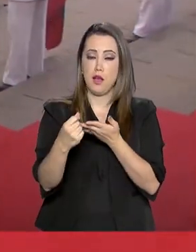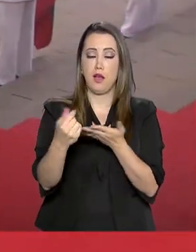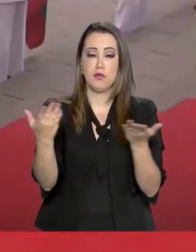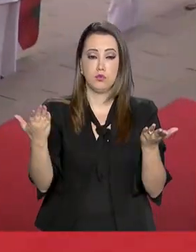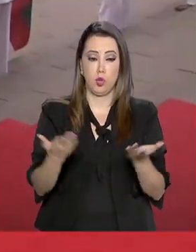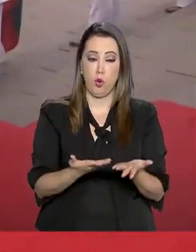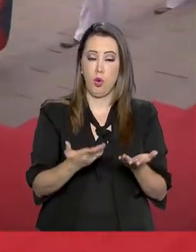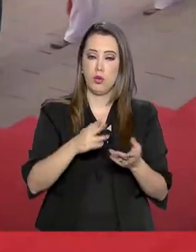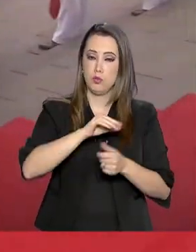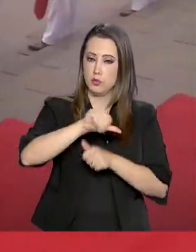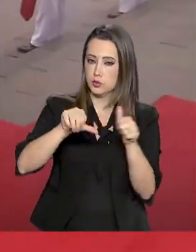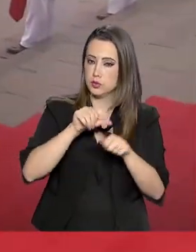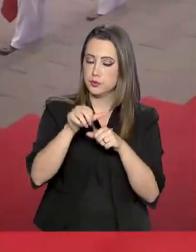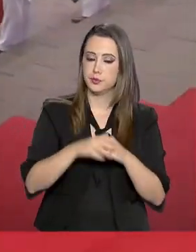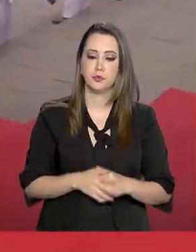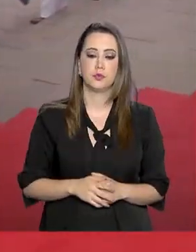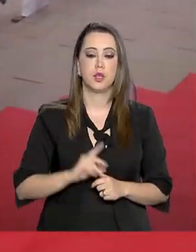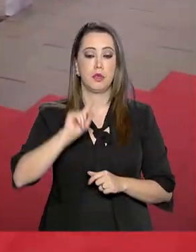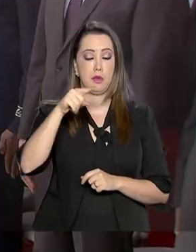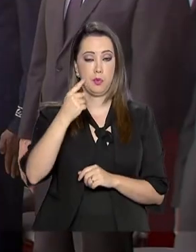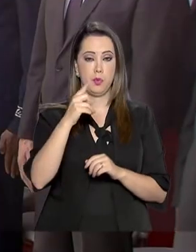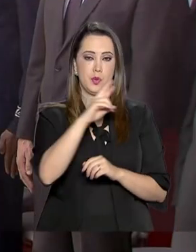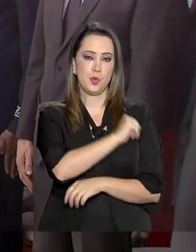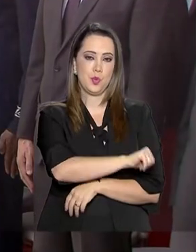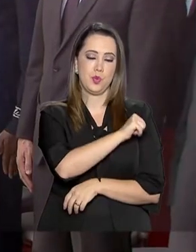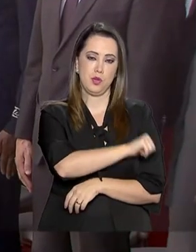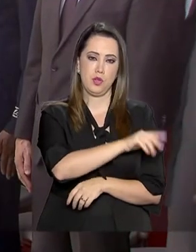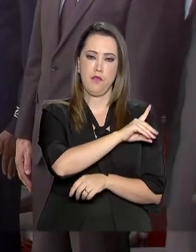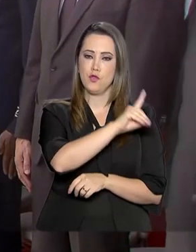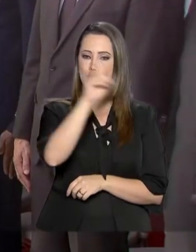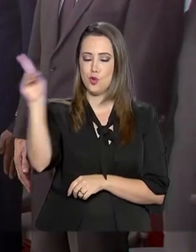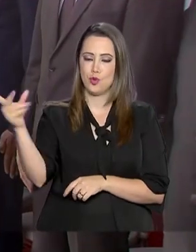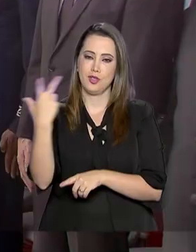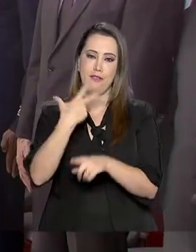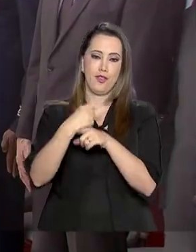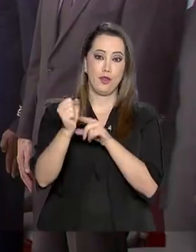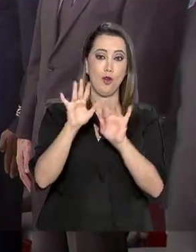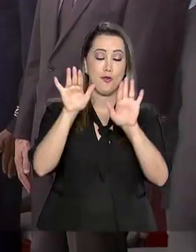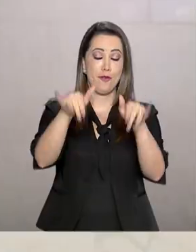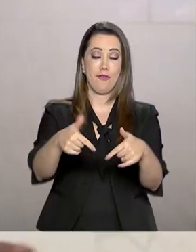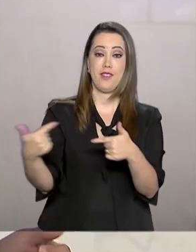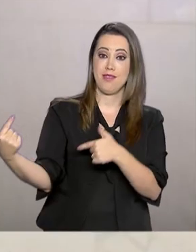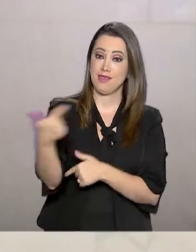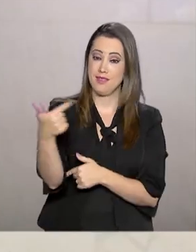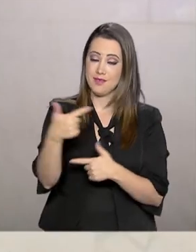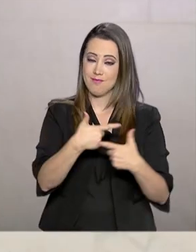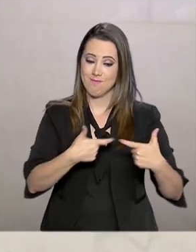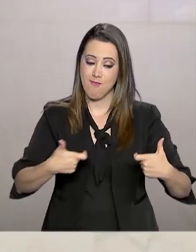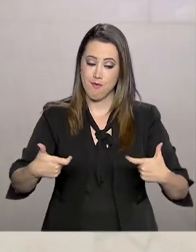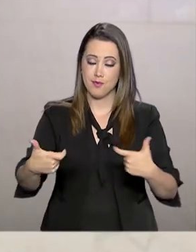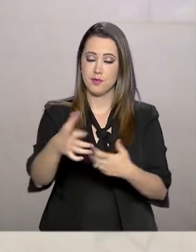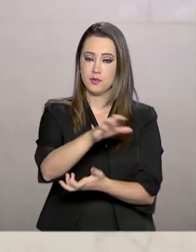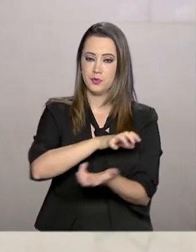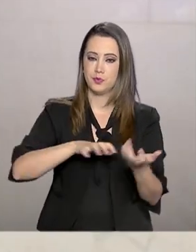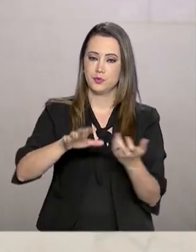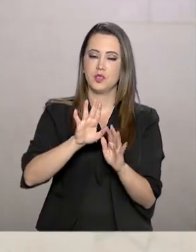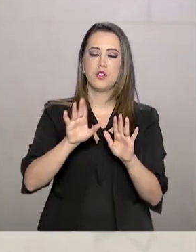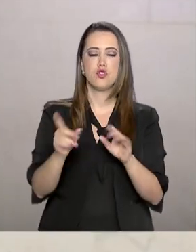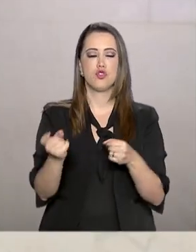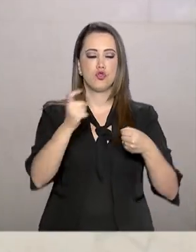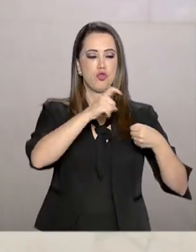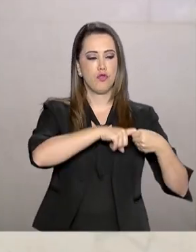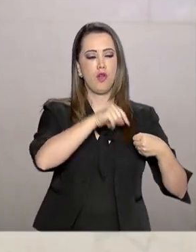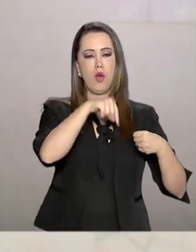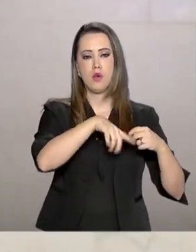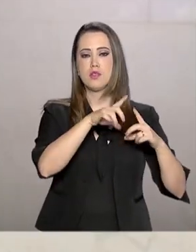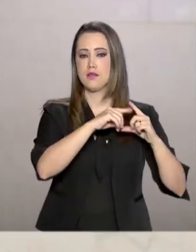de uma homenagem ao dia da vitória, que marca o fim da Segunda Guerra Mundial. De volta à Brasília, segue com a agenda aqui no